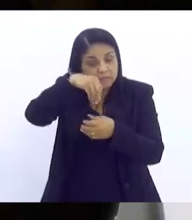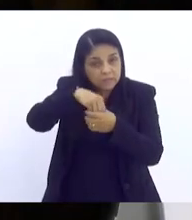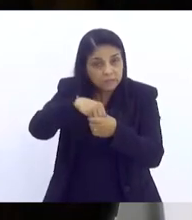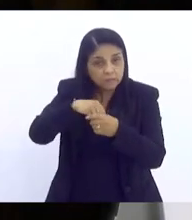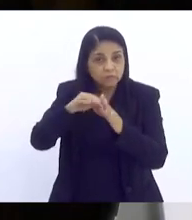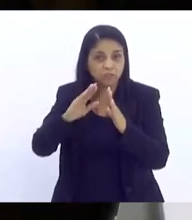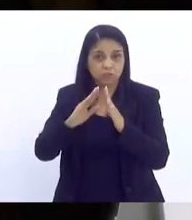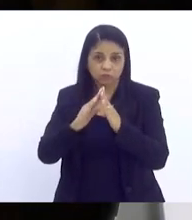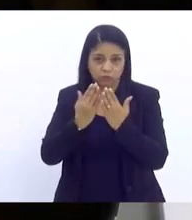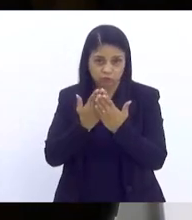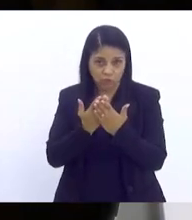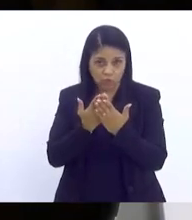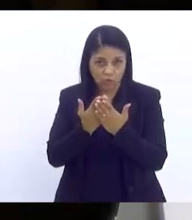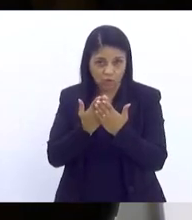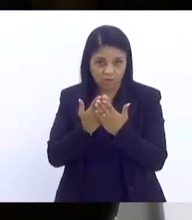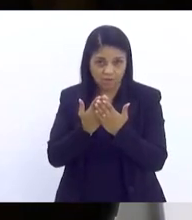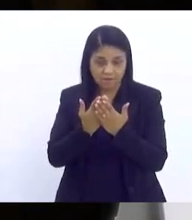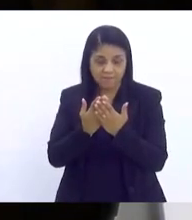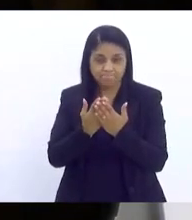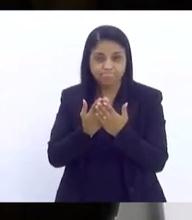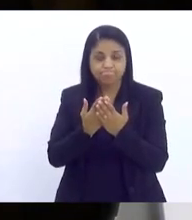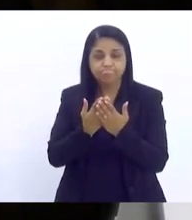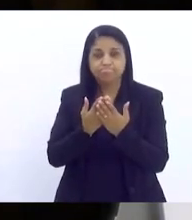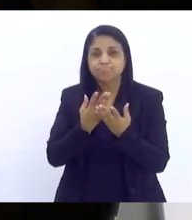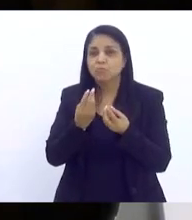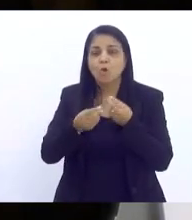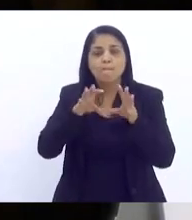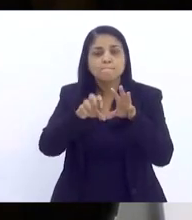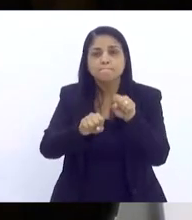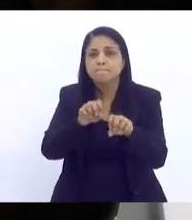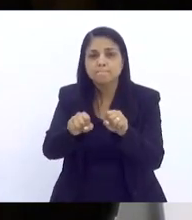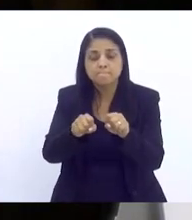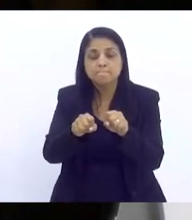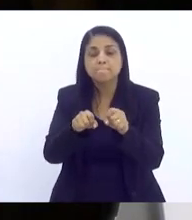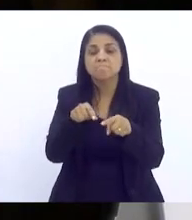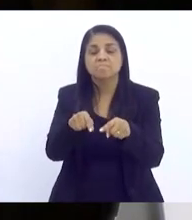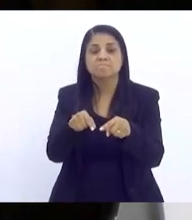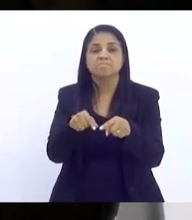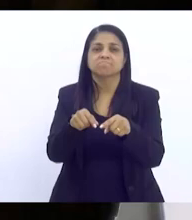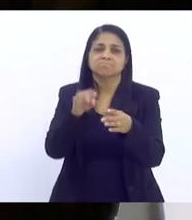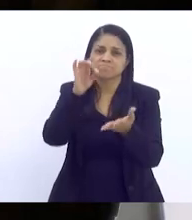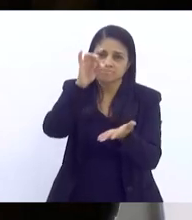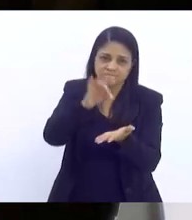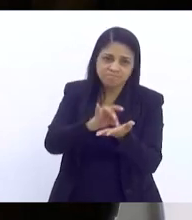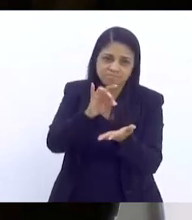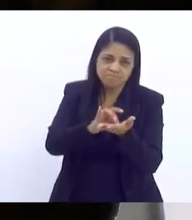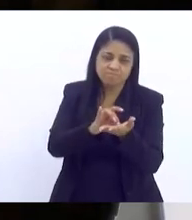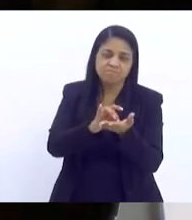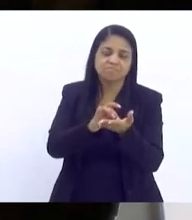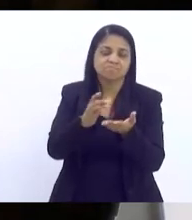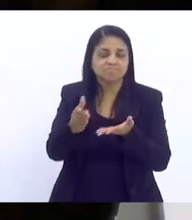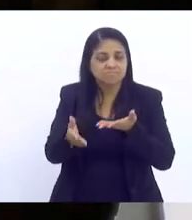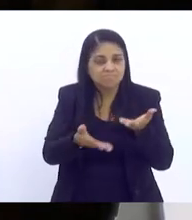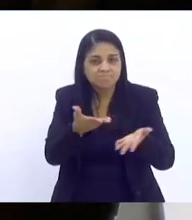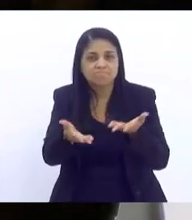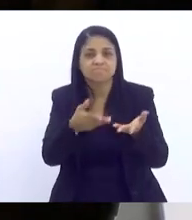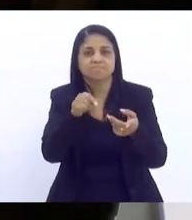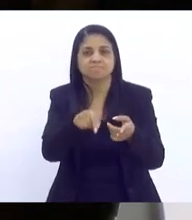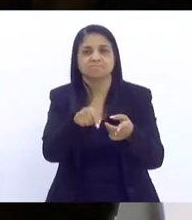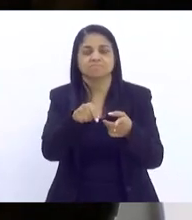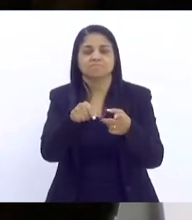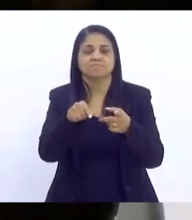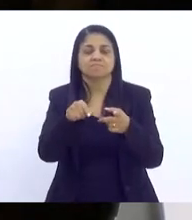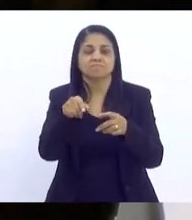palpáveis no sentido de atender de fato a realidade que a gente tem hoje no sistema educacional